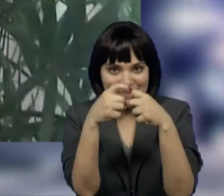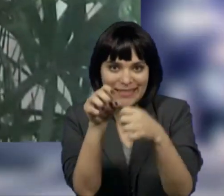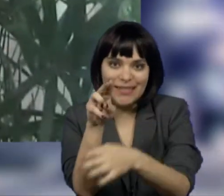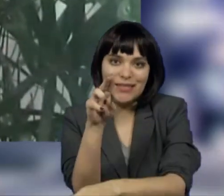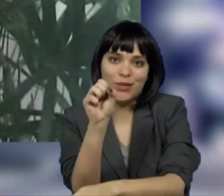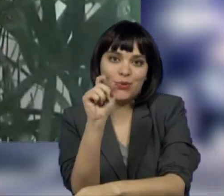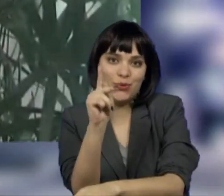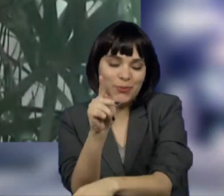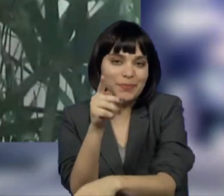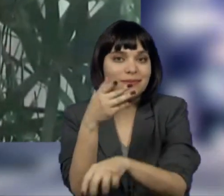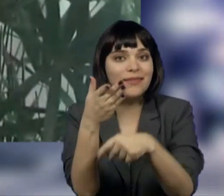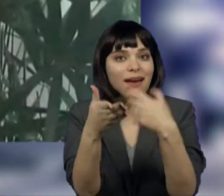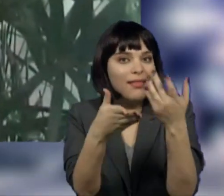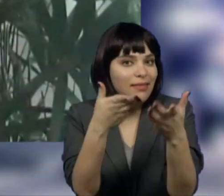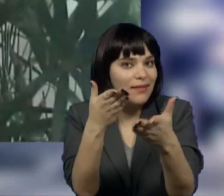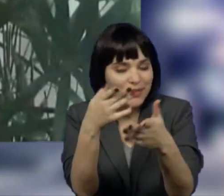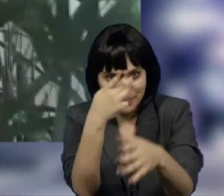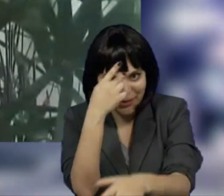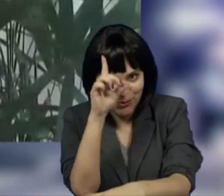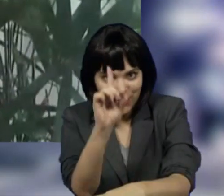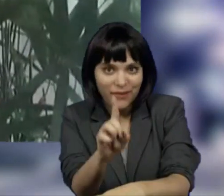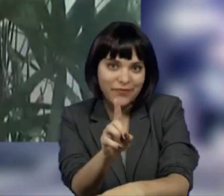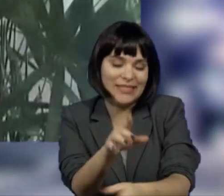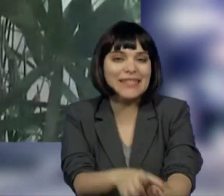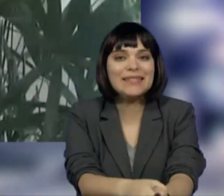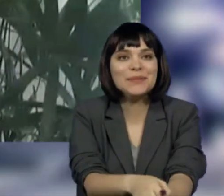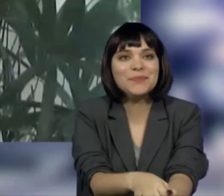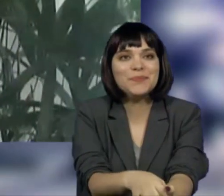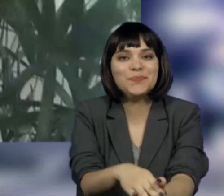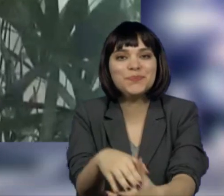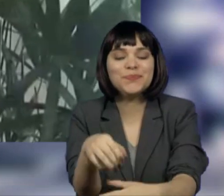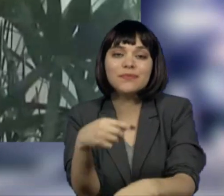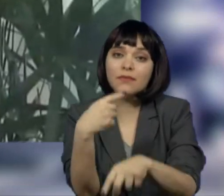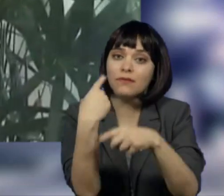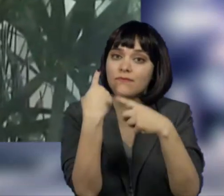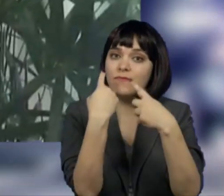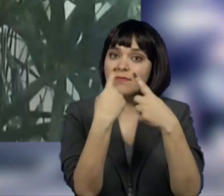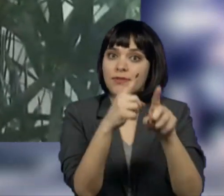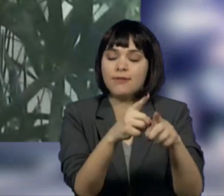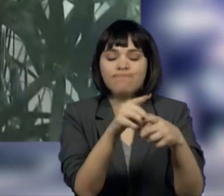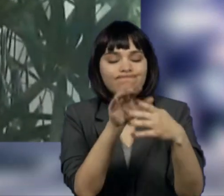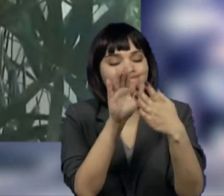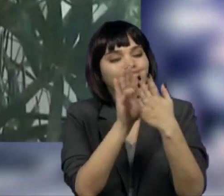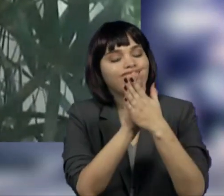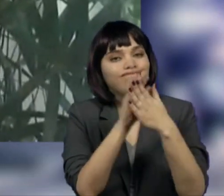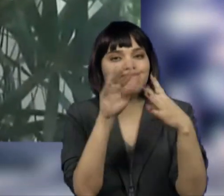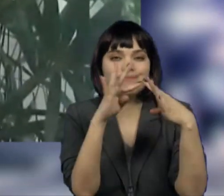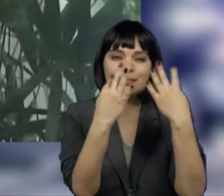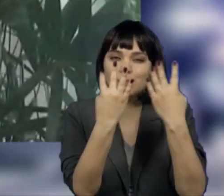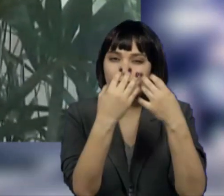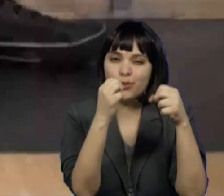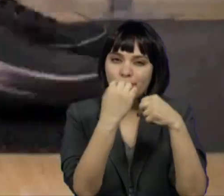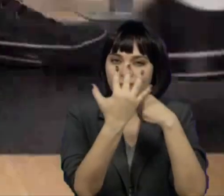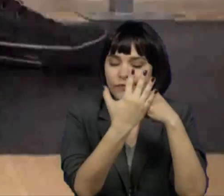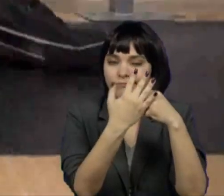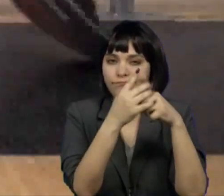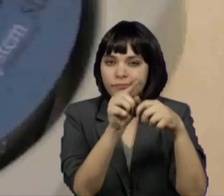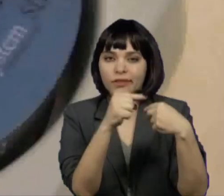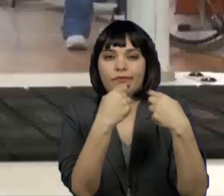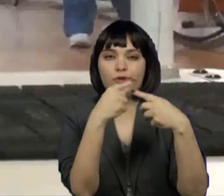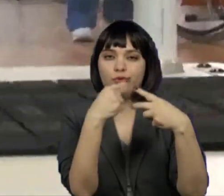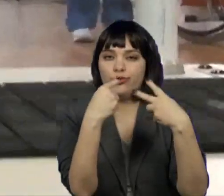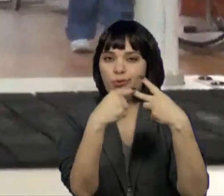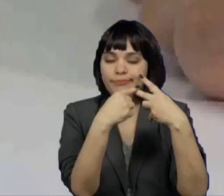Enfrentar a pandemia do coronavírus nos trouxe dois desafios. Preparar os ambientes de forma